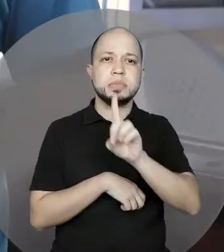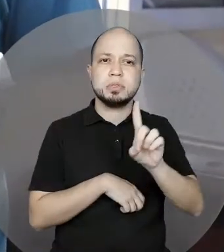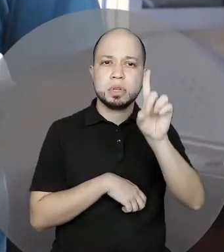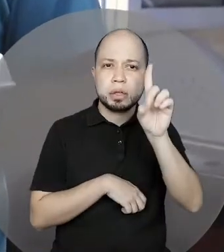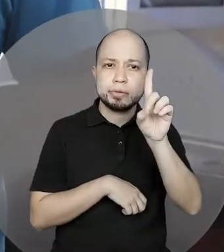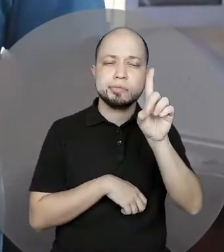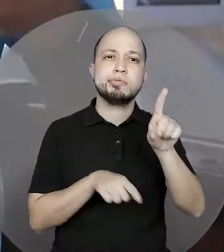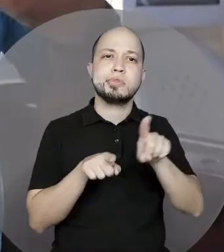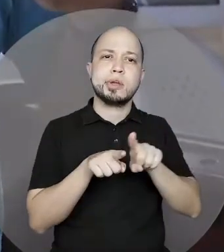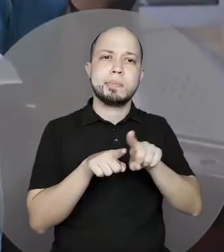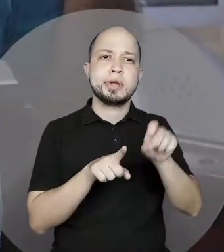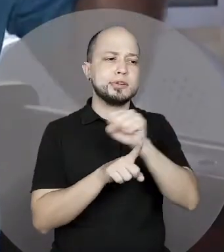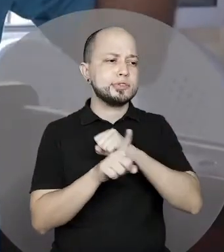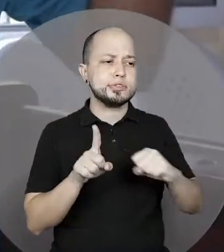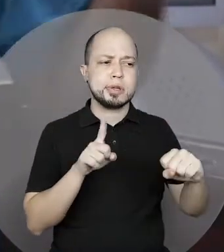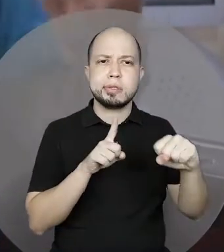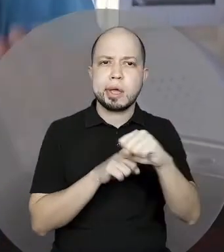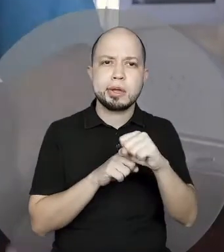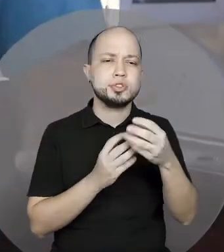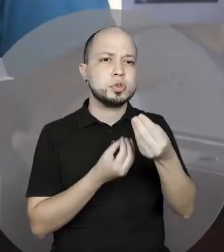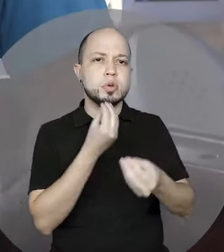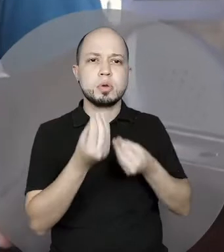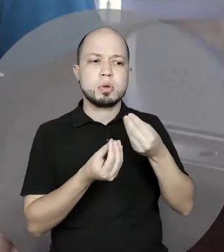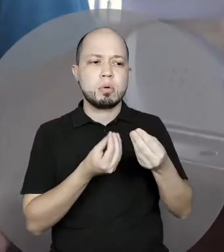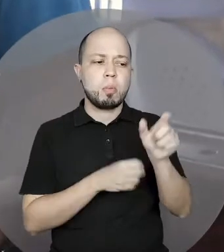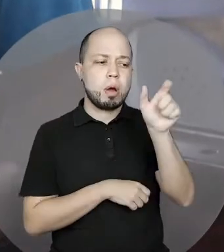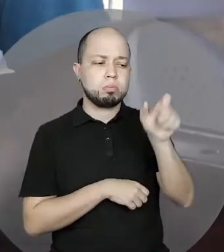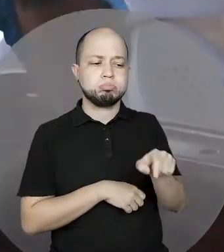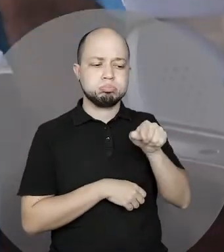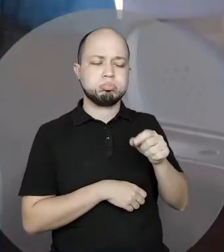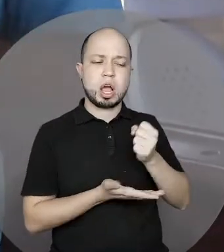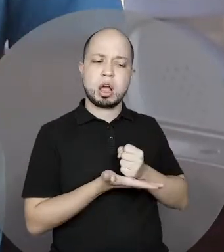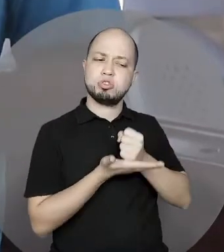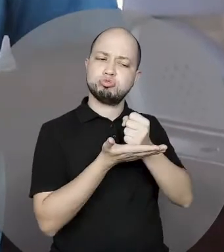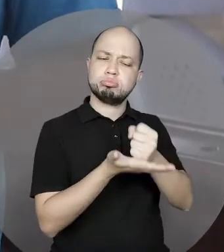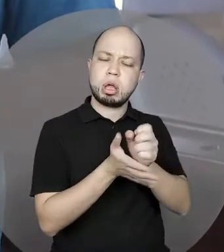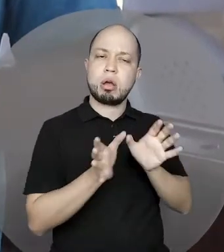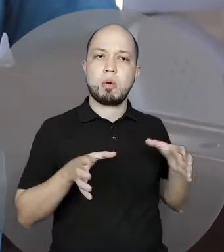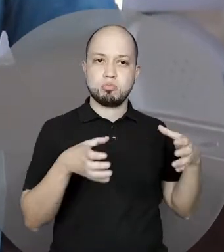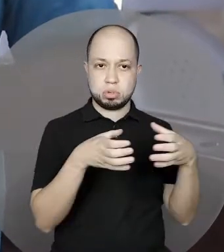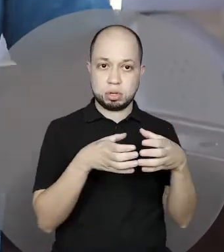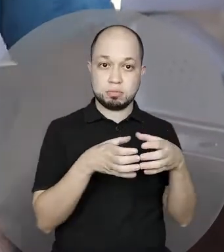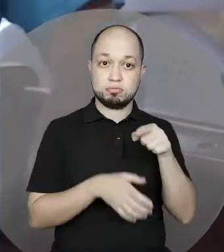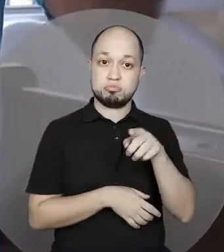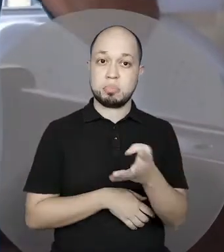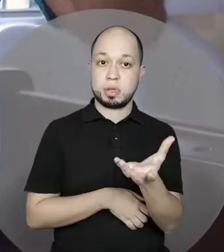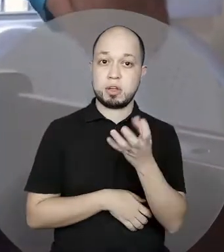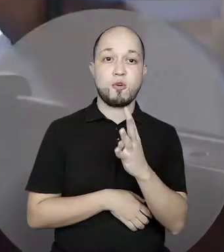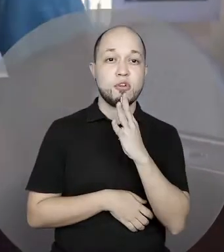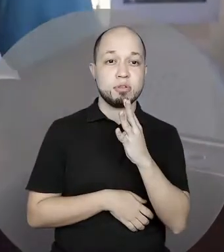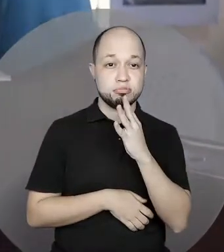sociedade em si e como ele pode ser alguém atuante dentro da comunidade. Se você quiser conhecer mais do nosso projeto,